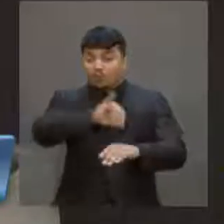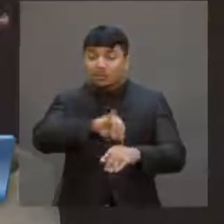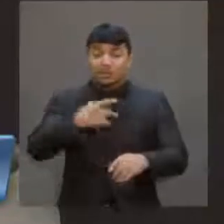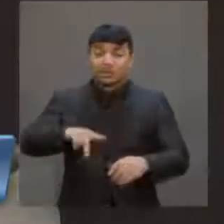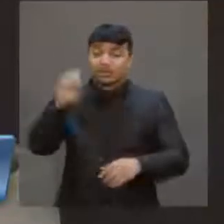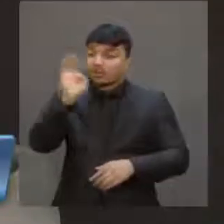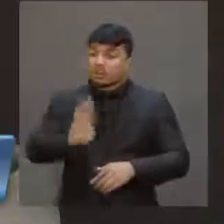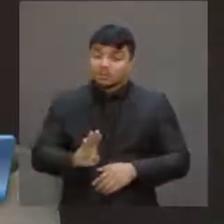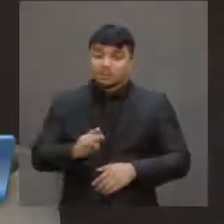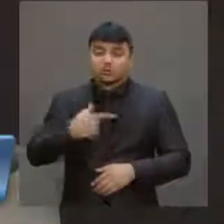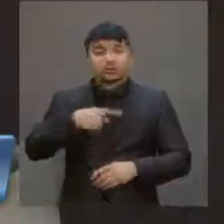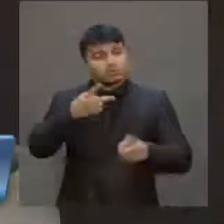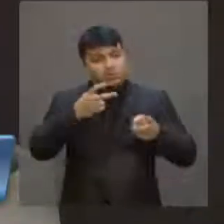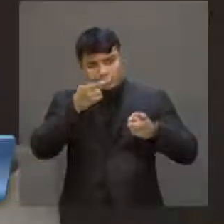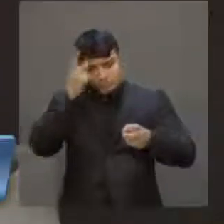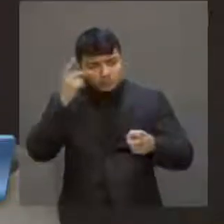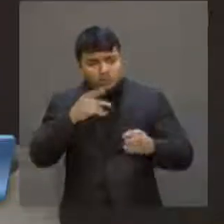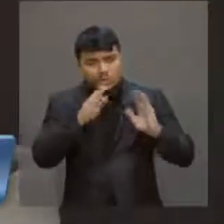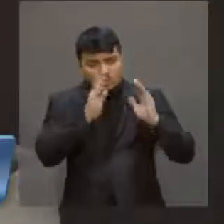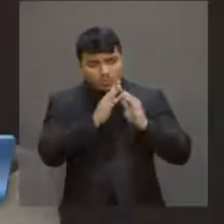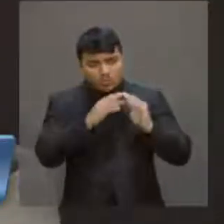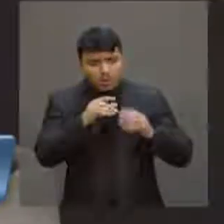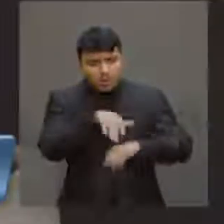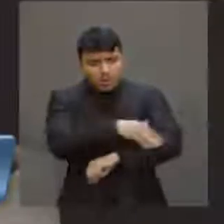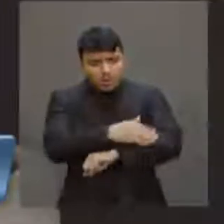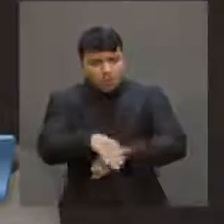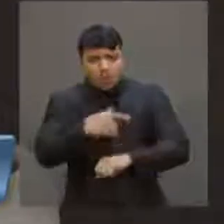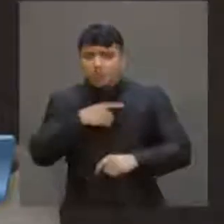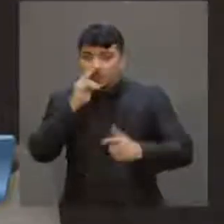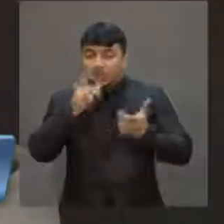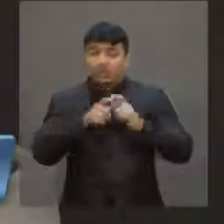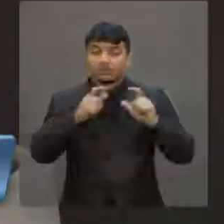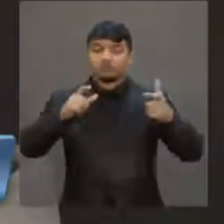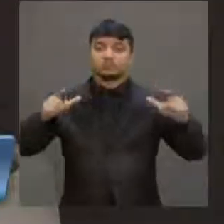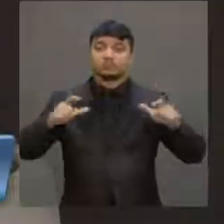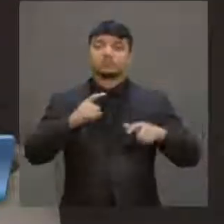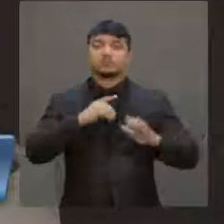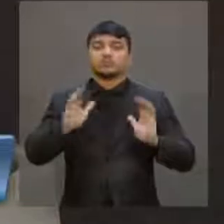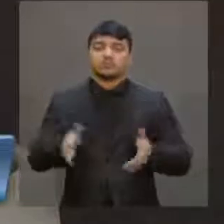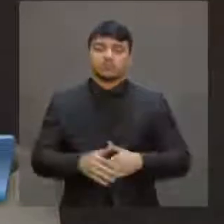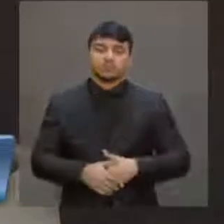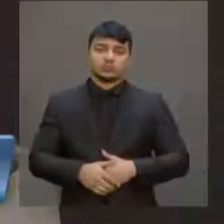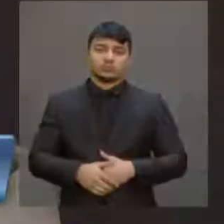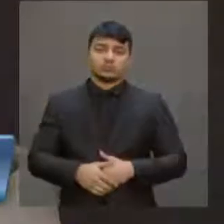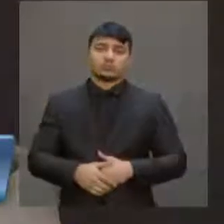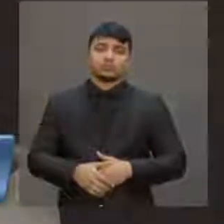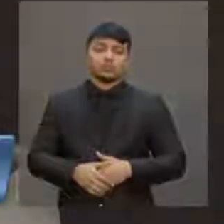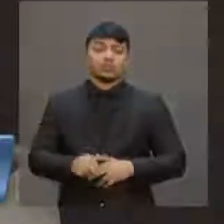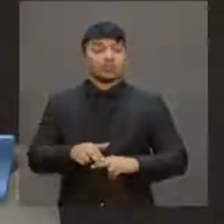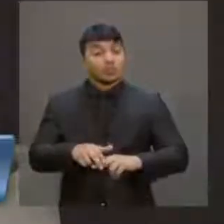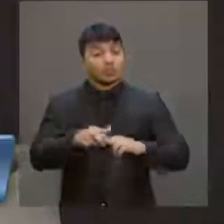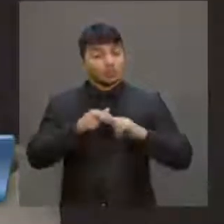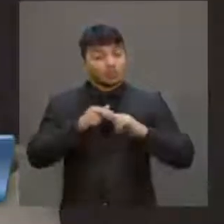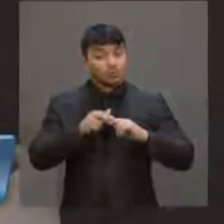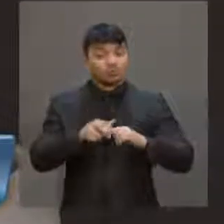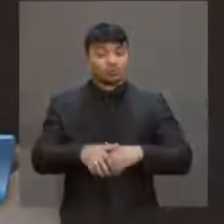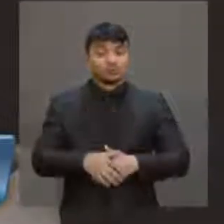O número de moradores em situação de rua cresceu. Cresceu. É por isso